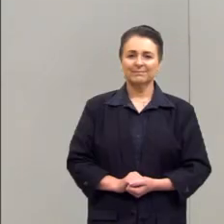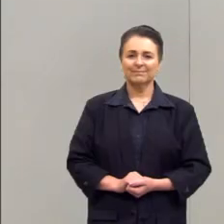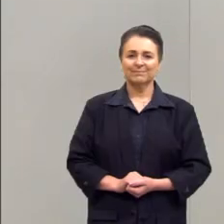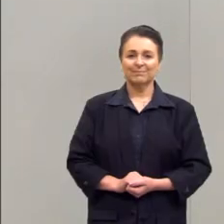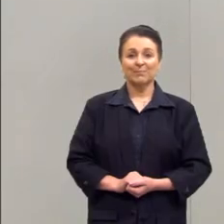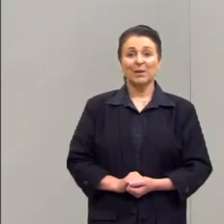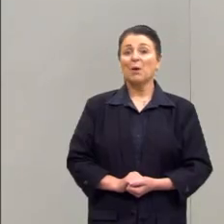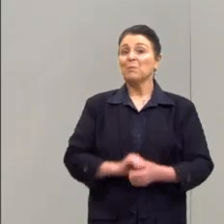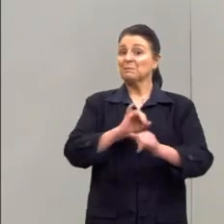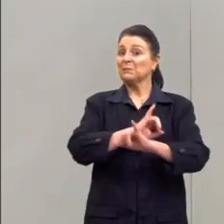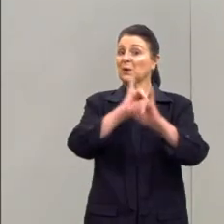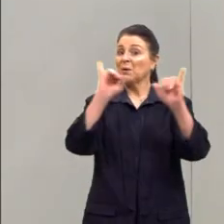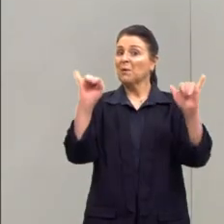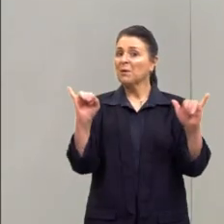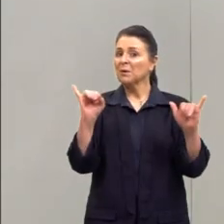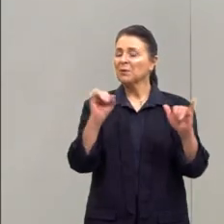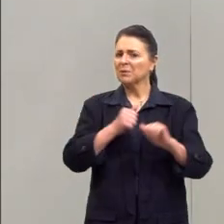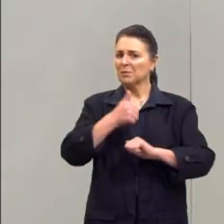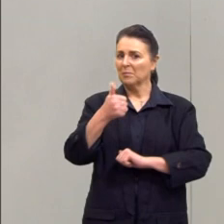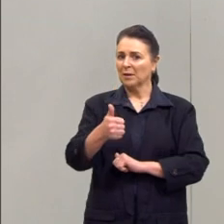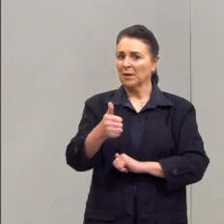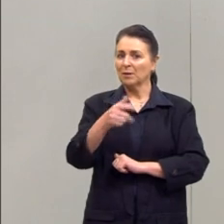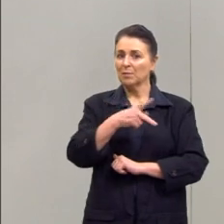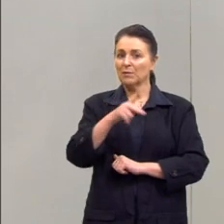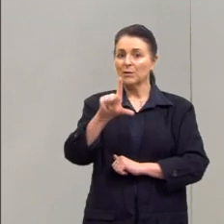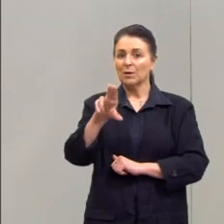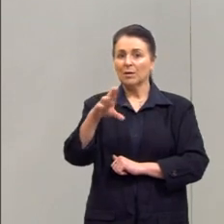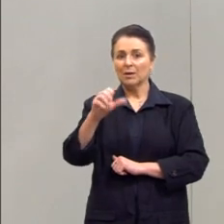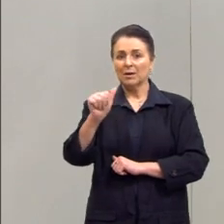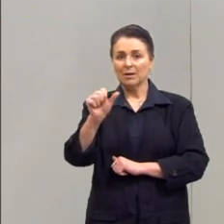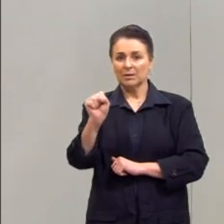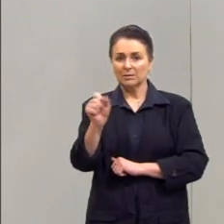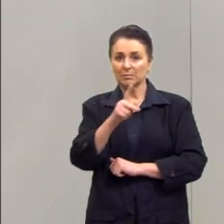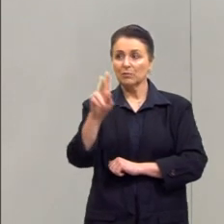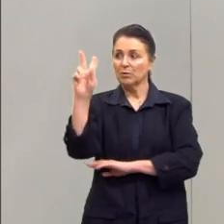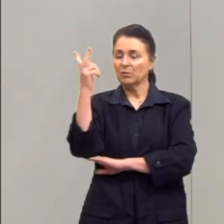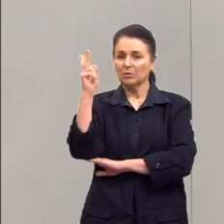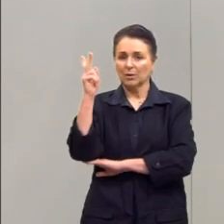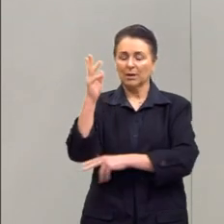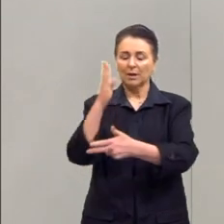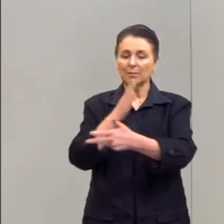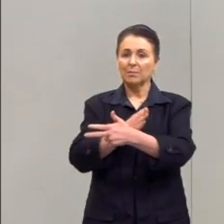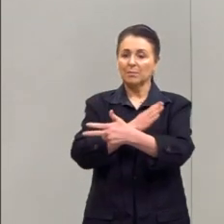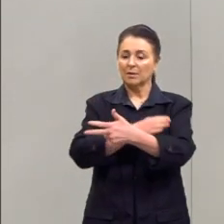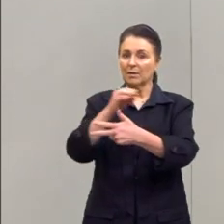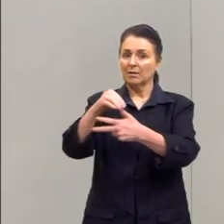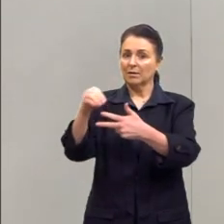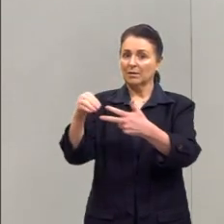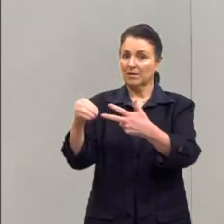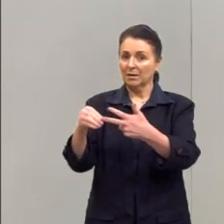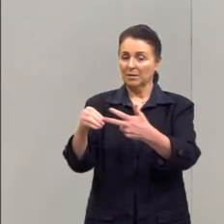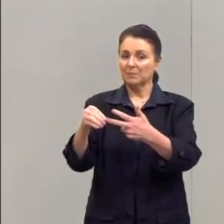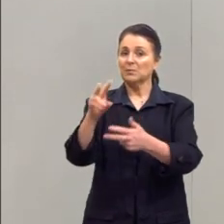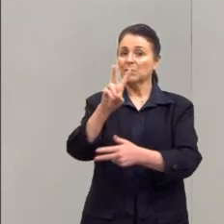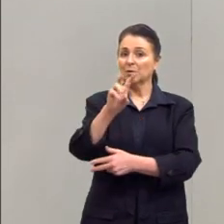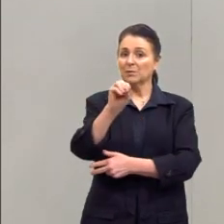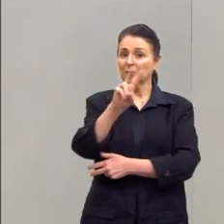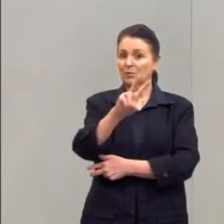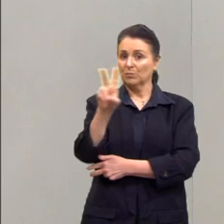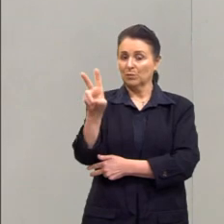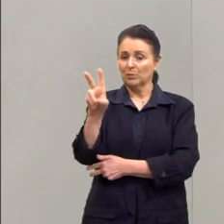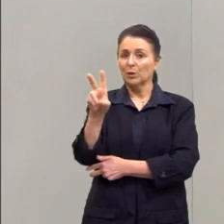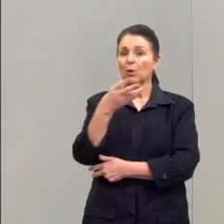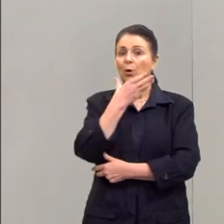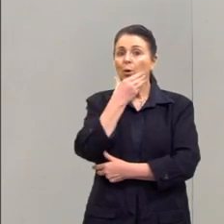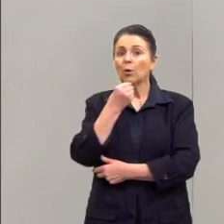E aí, pessoal, tudo bem? Eu sou o Lucas Labella, professor de História do Pré-ENEM-RS 2022. Eu sou um homem